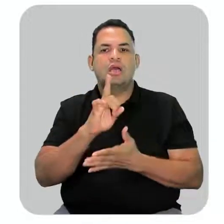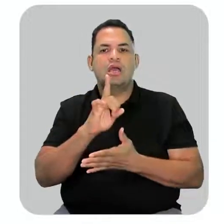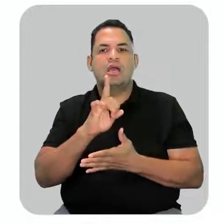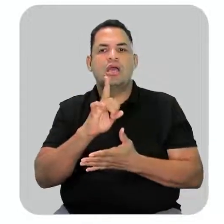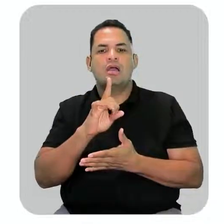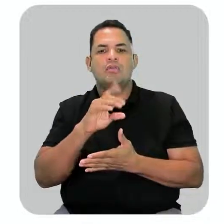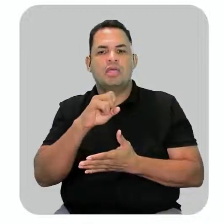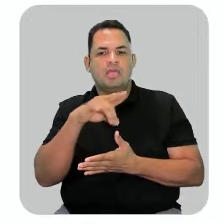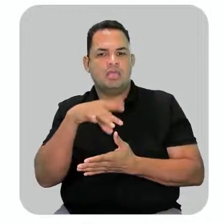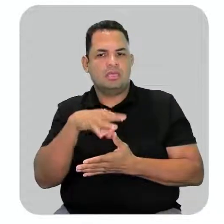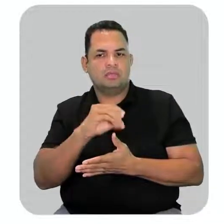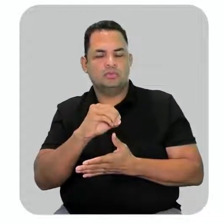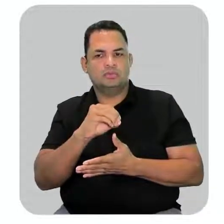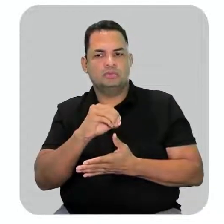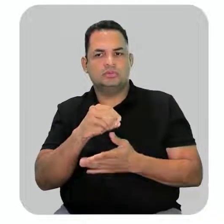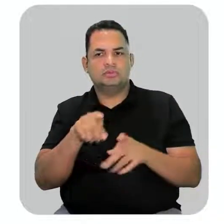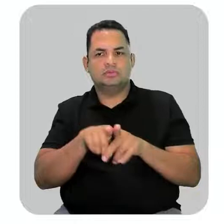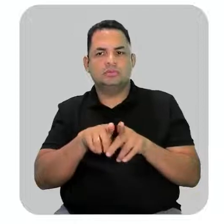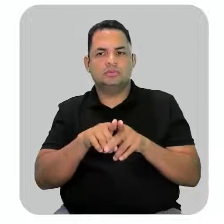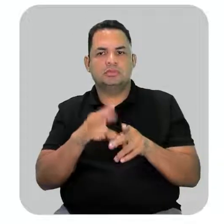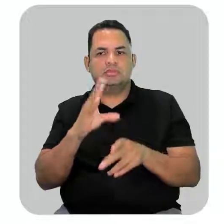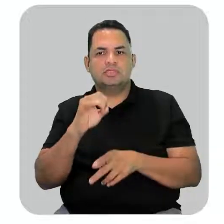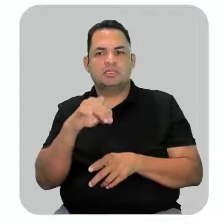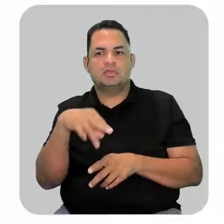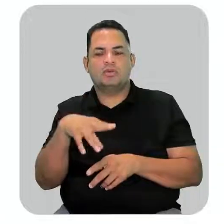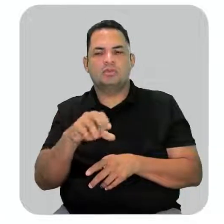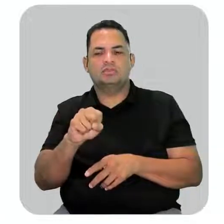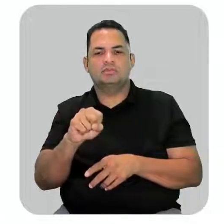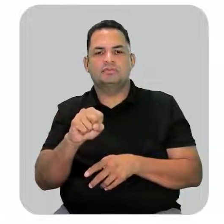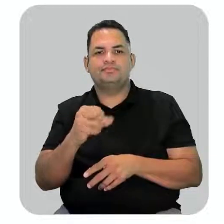aqui nos aldeídos e cetonas.